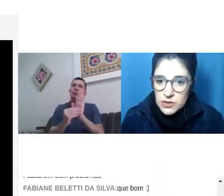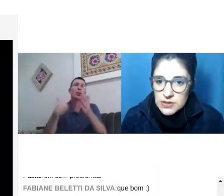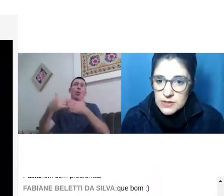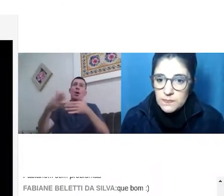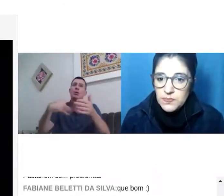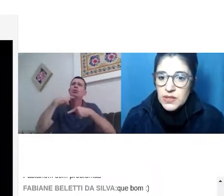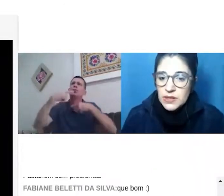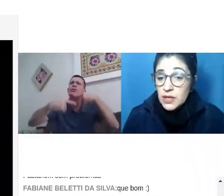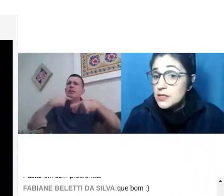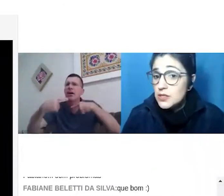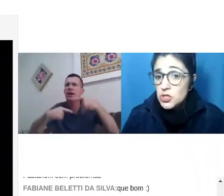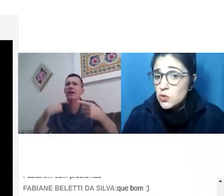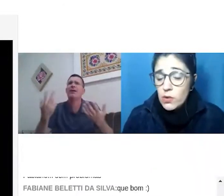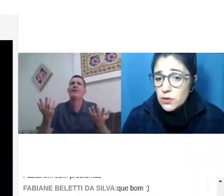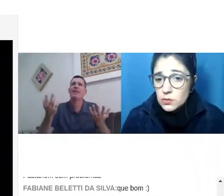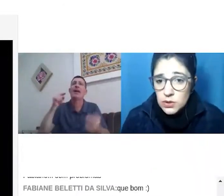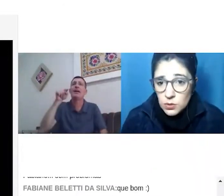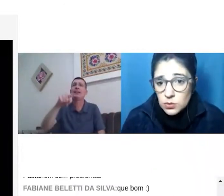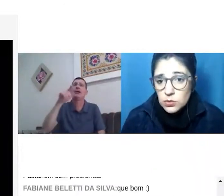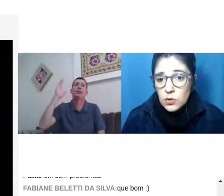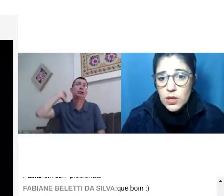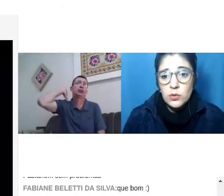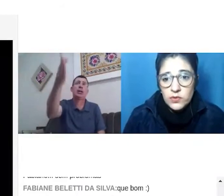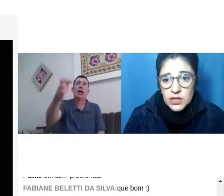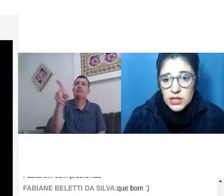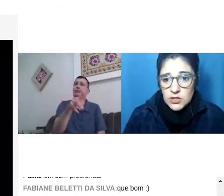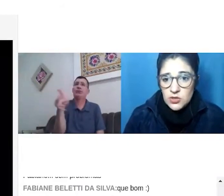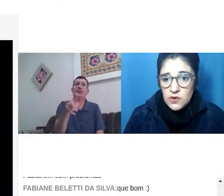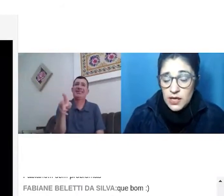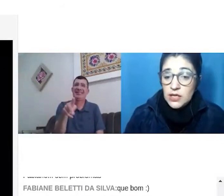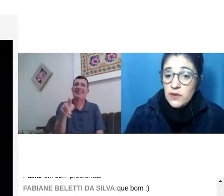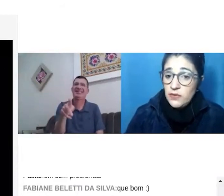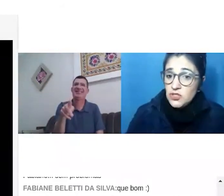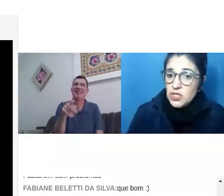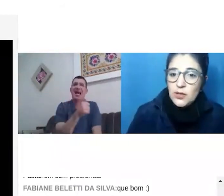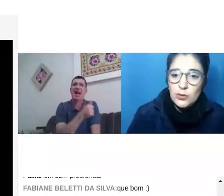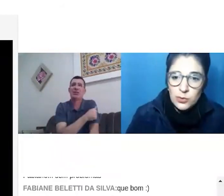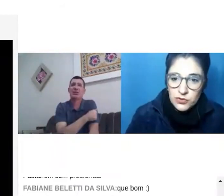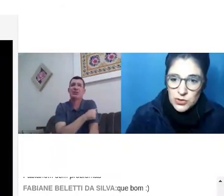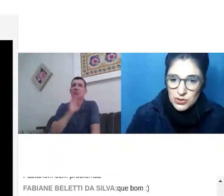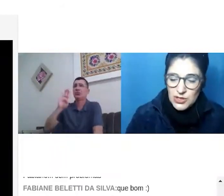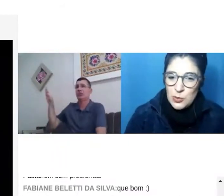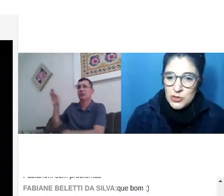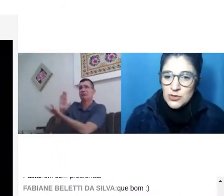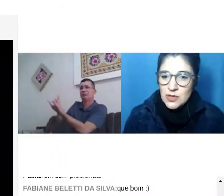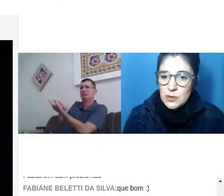respostas. Seja de qualquer conteúdo, qualquer dúvida que ele tiver, ele vai falar direto com o professor e isso pode assustar alguns.